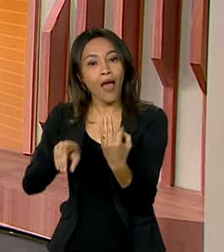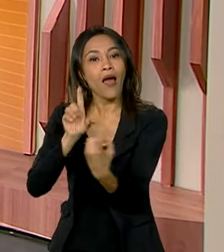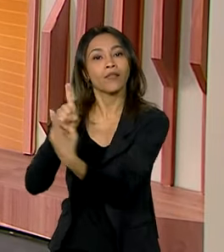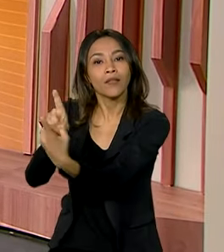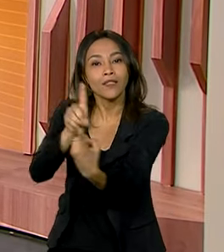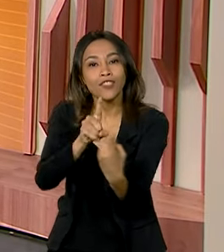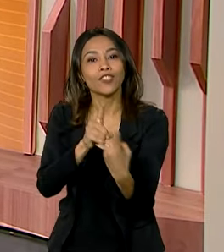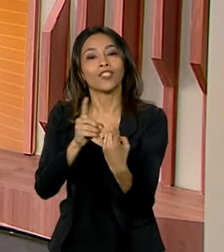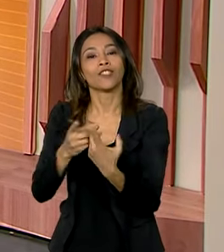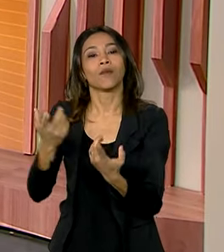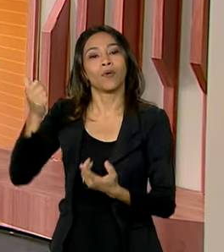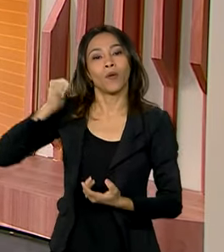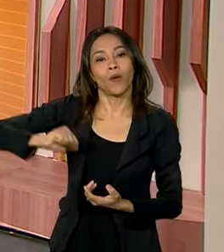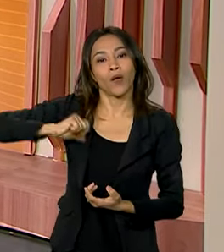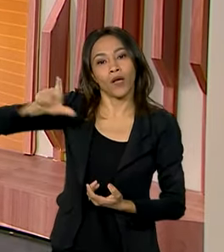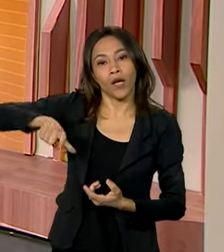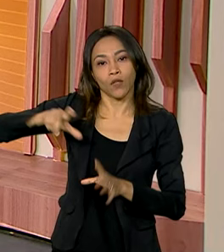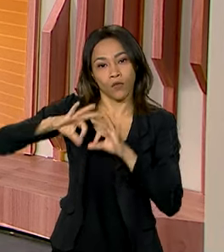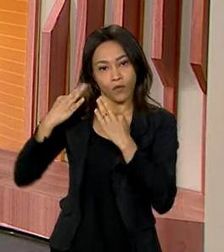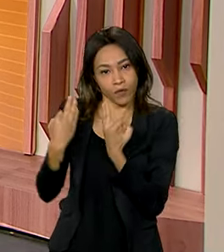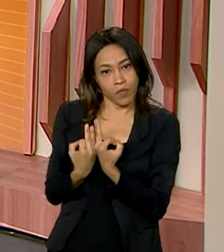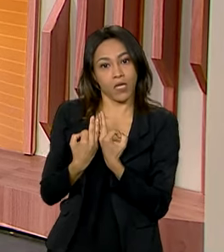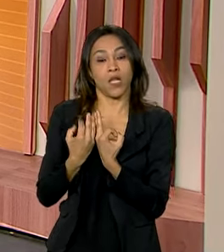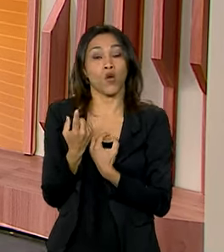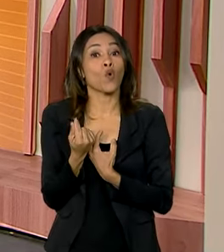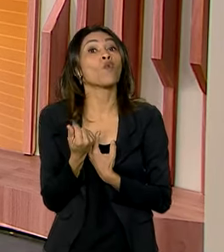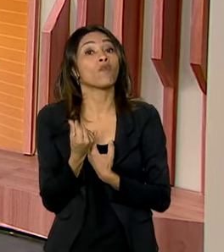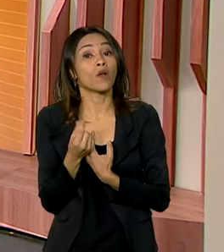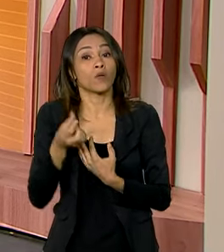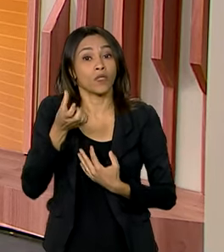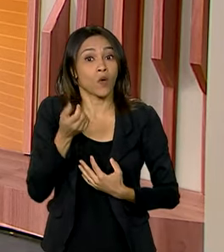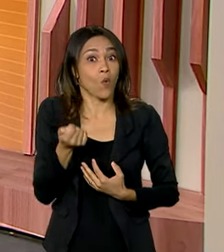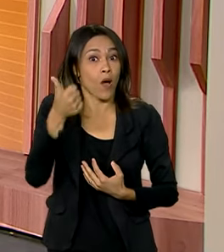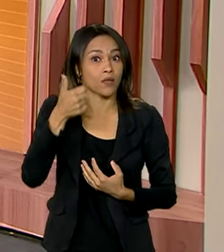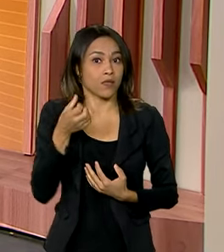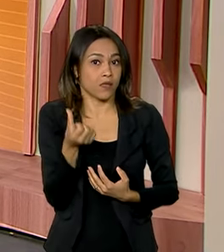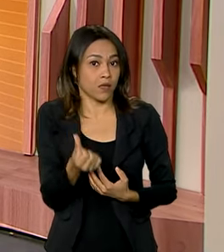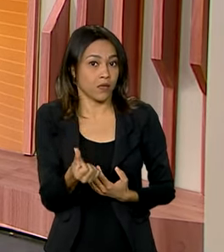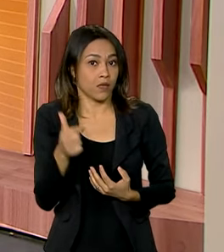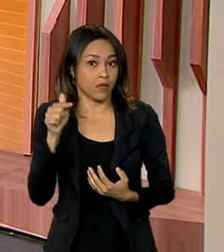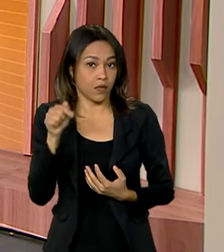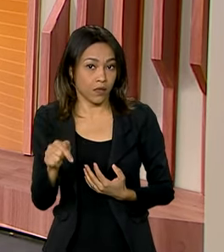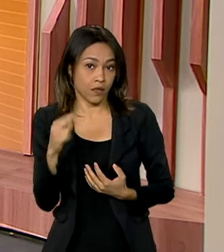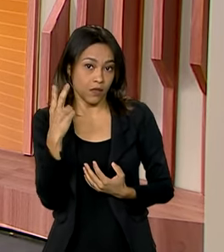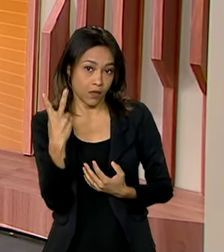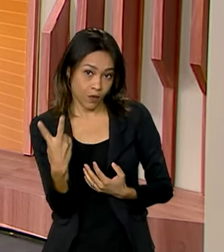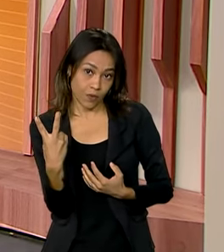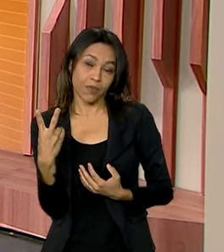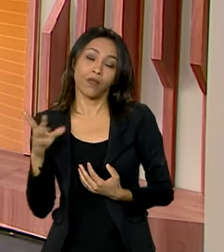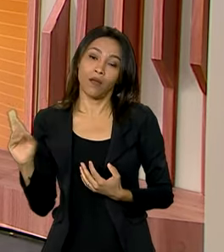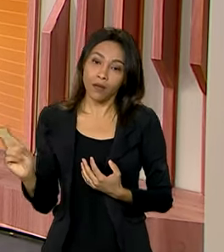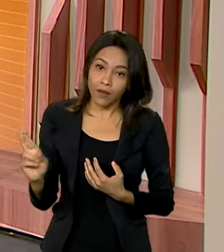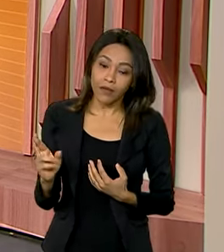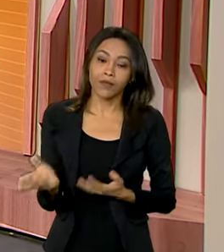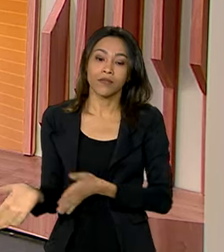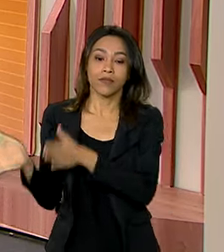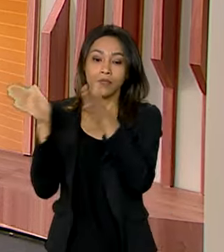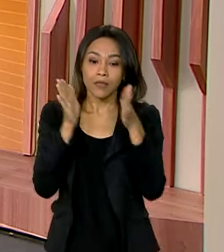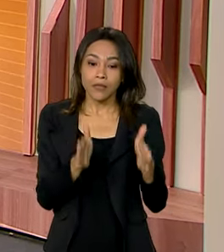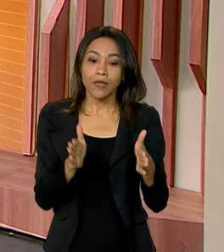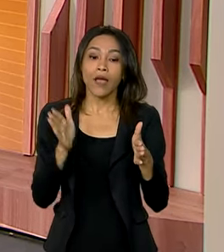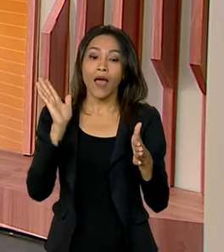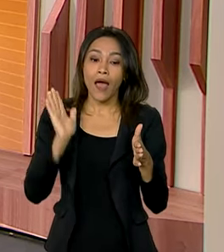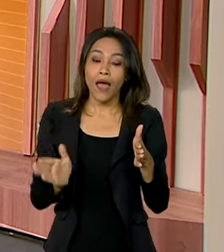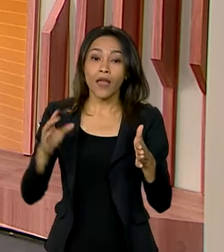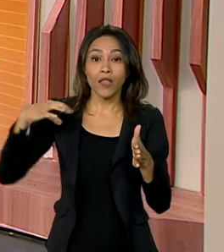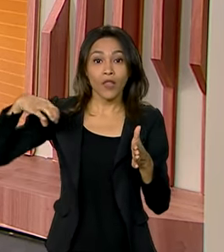programa Bolsa Família, com valor médio do benefício de quase 672 reais. E olha aí, são cerca